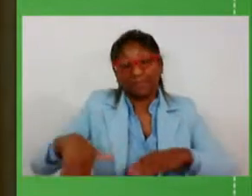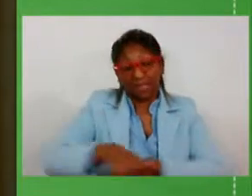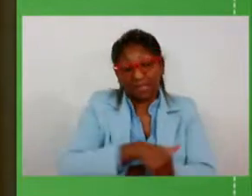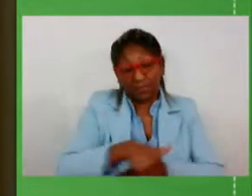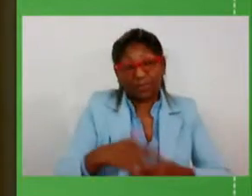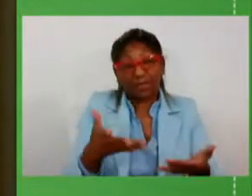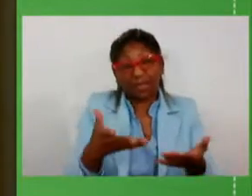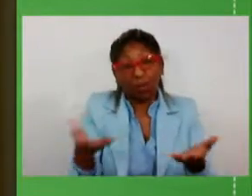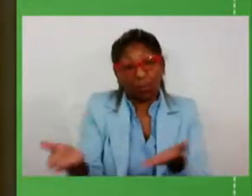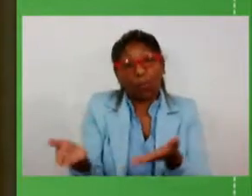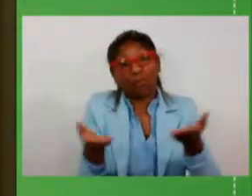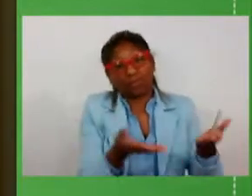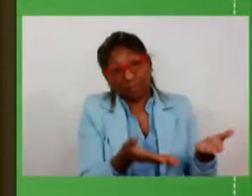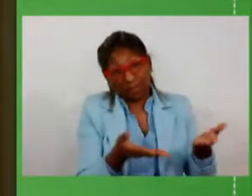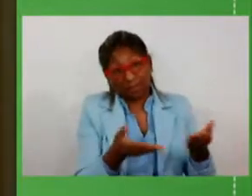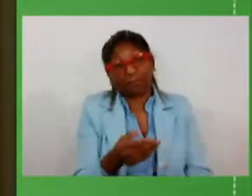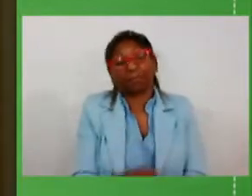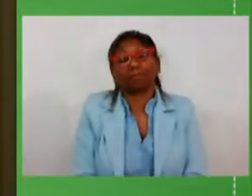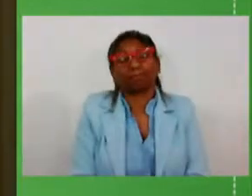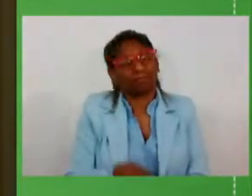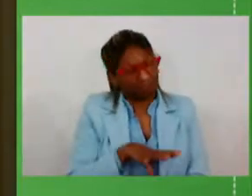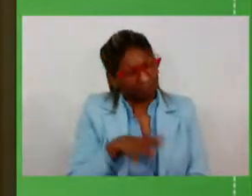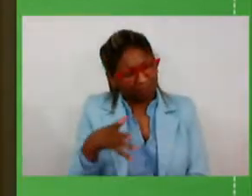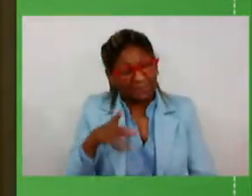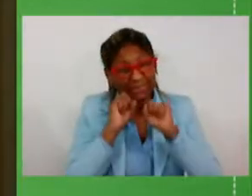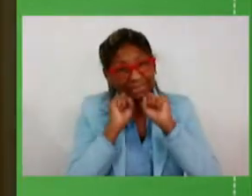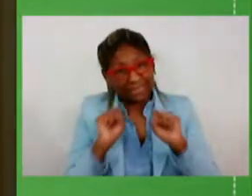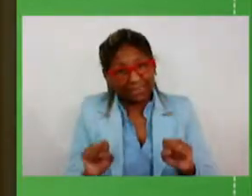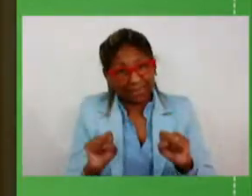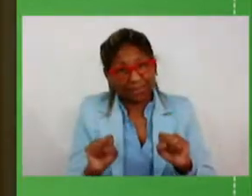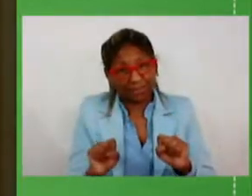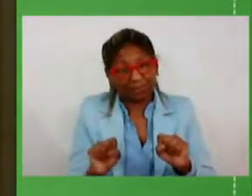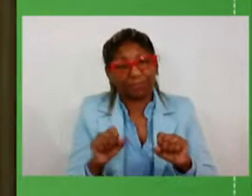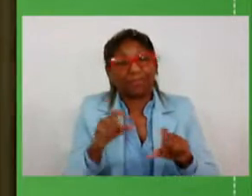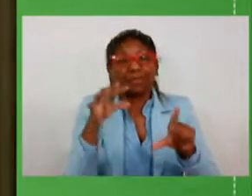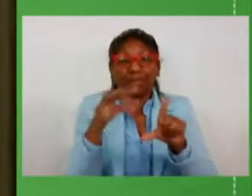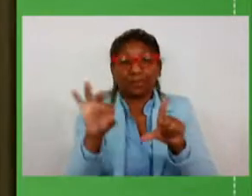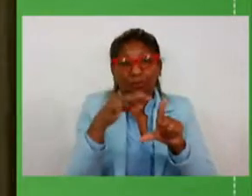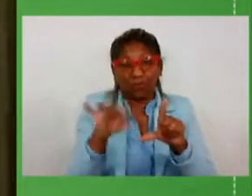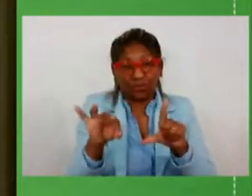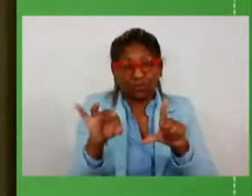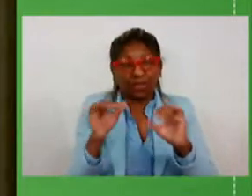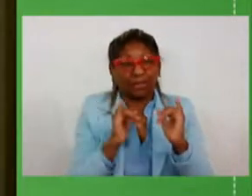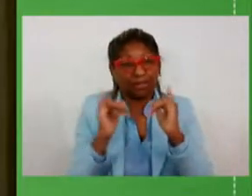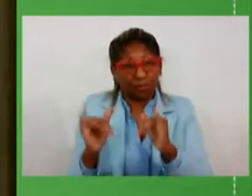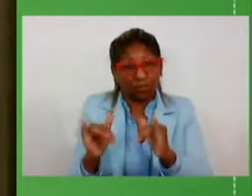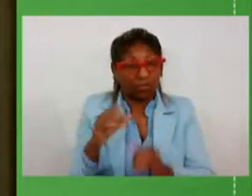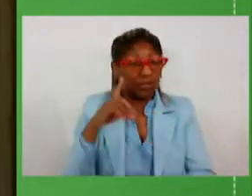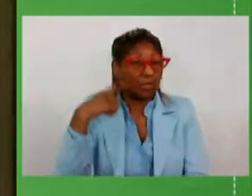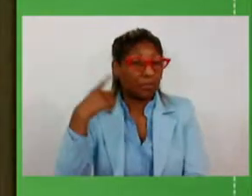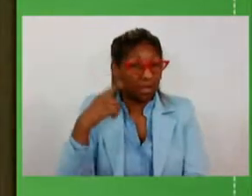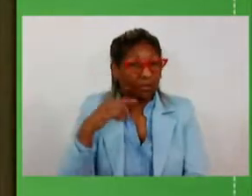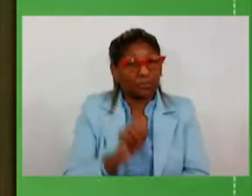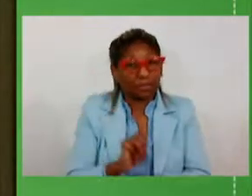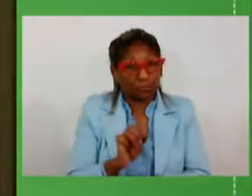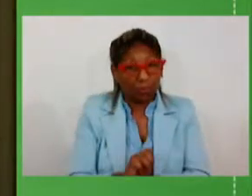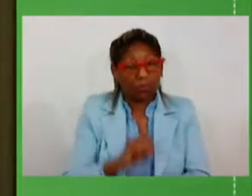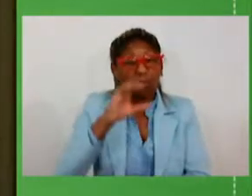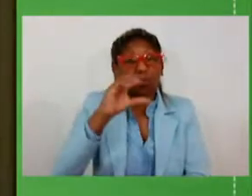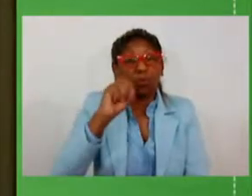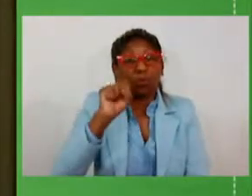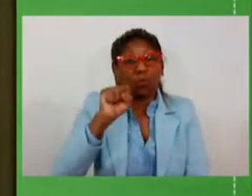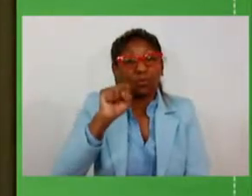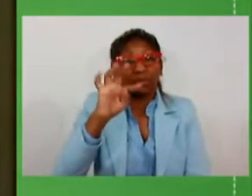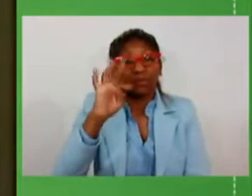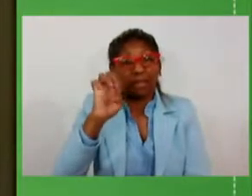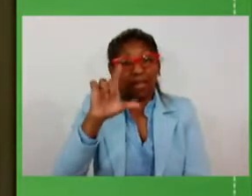nosso valente secretário da logística e transportes deputado estadual Juvir Costela por favor para poder vir